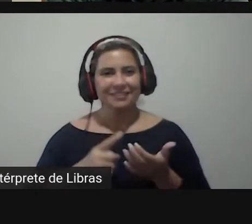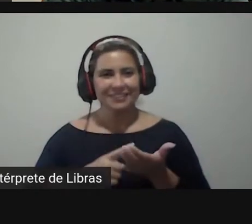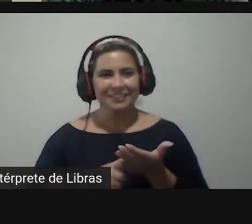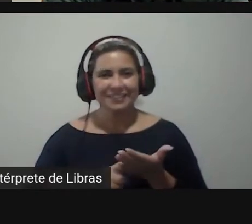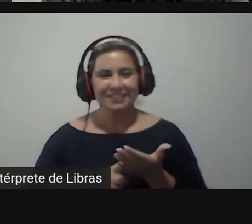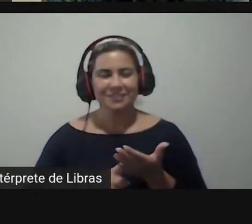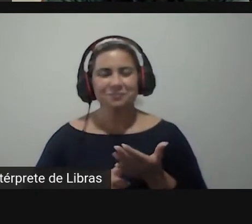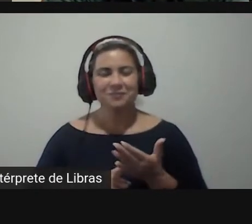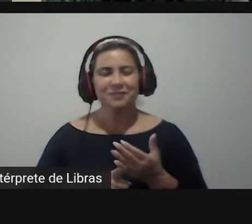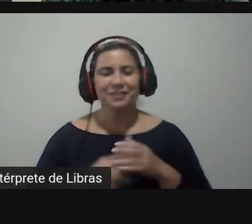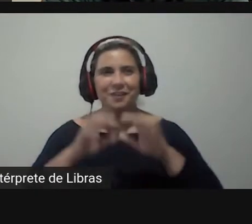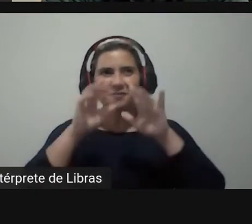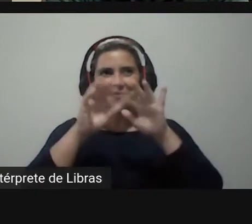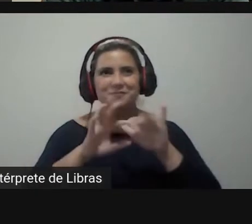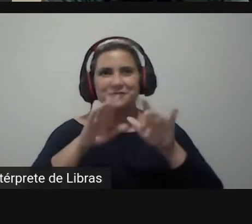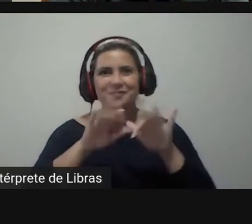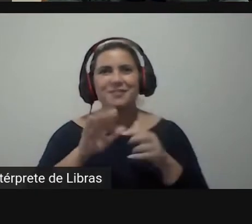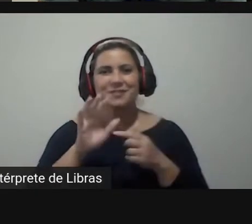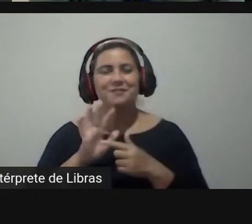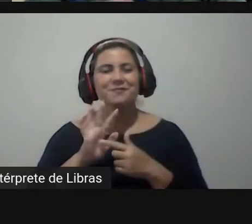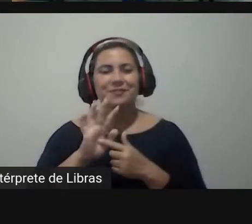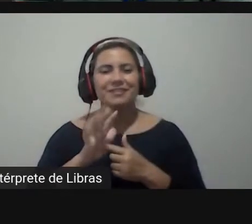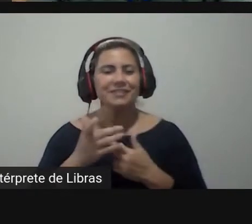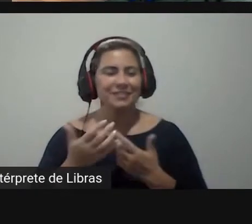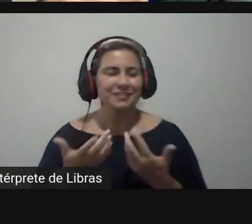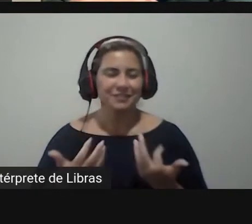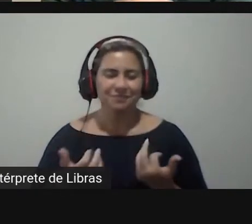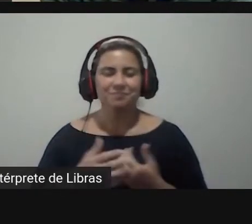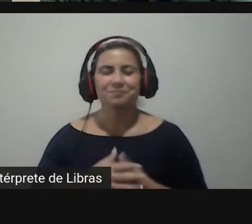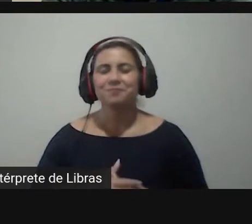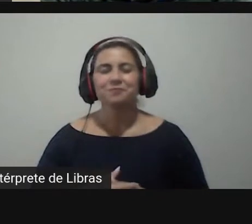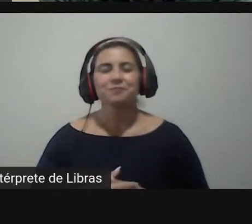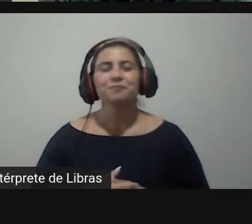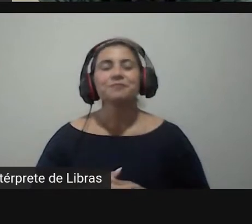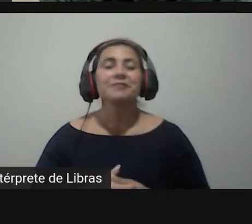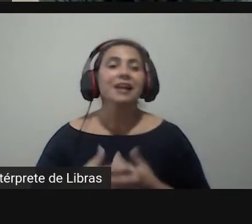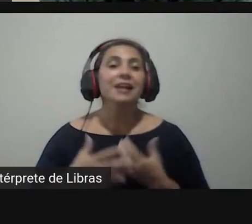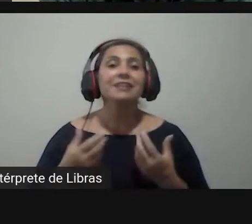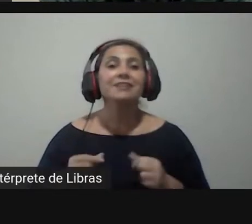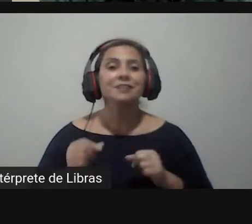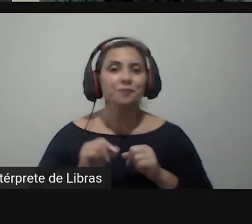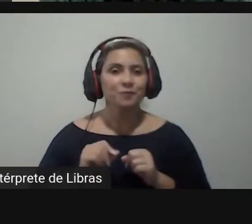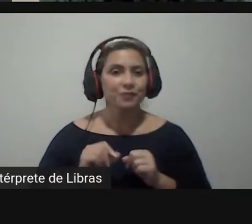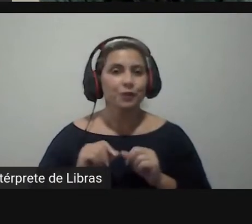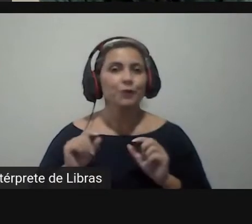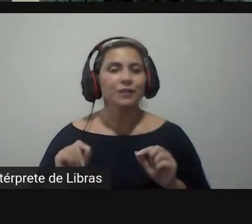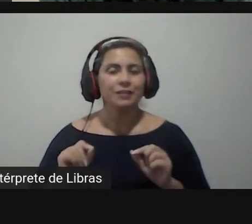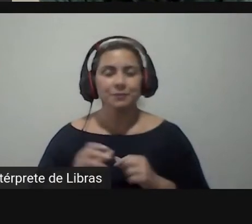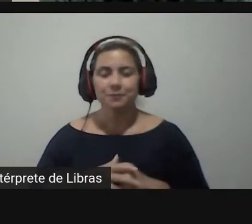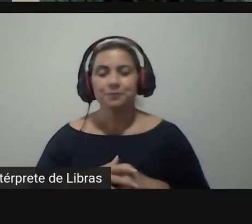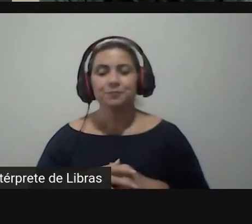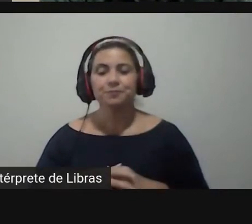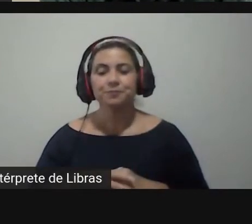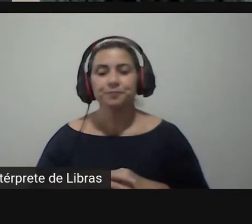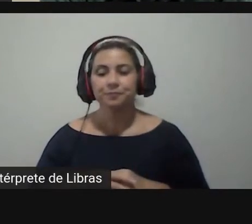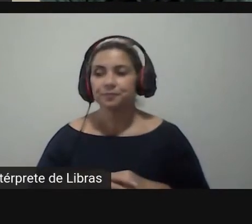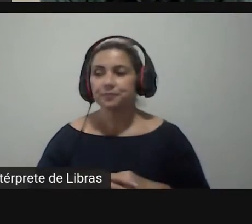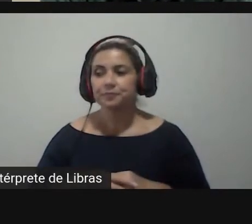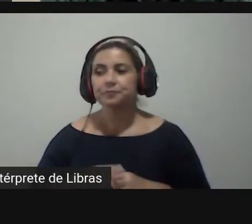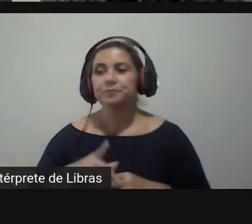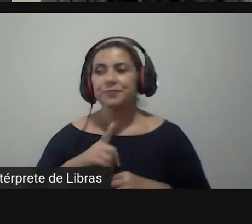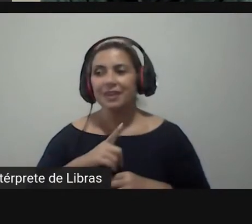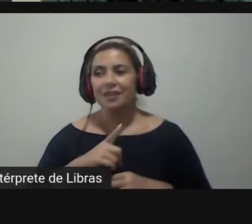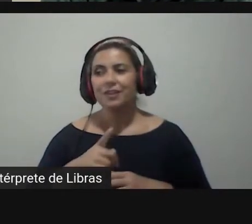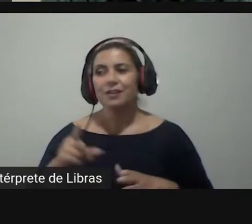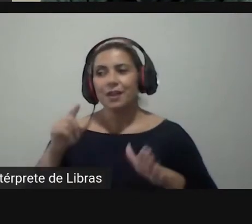aqui para o Christian enfim vamos fazer na seguinte sequência eu vou fazer eu tenho uma pergunta para